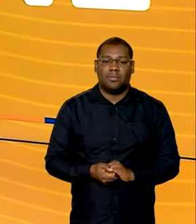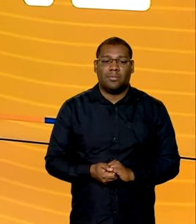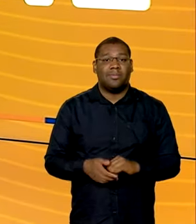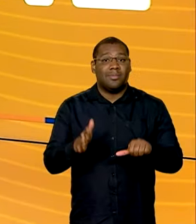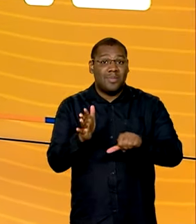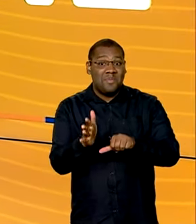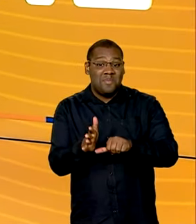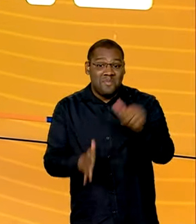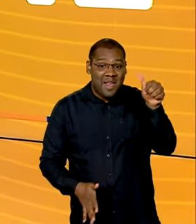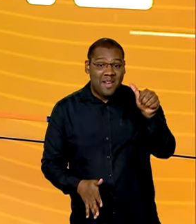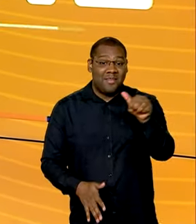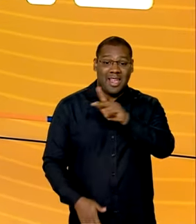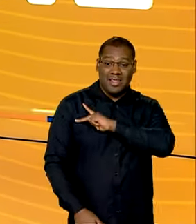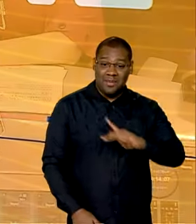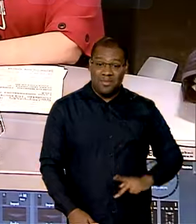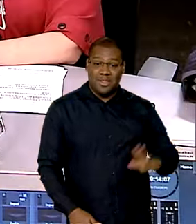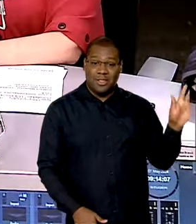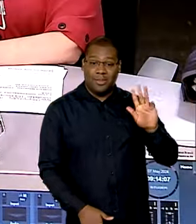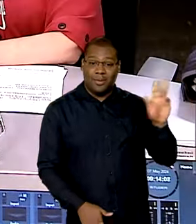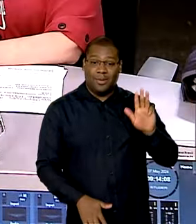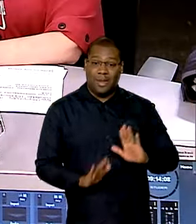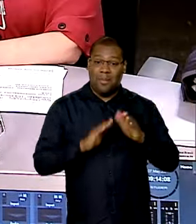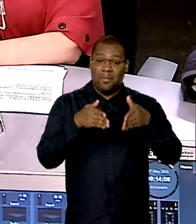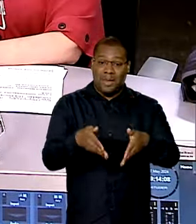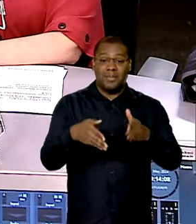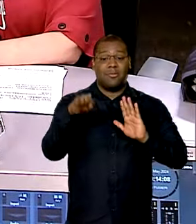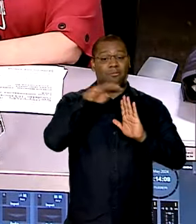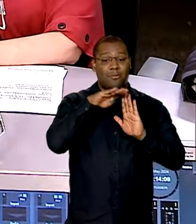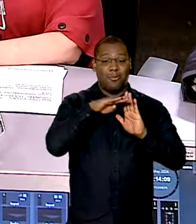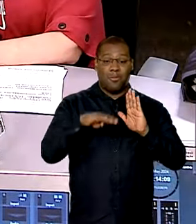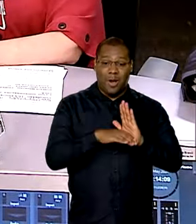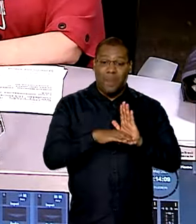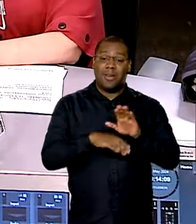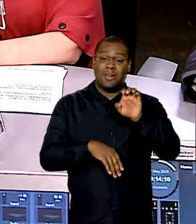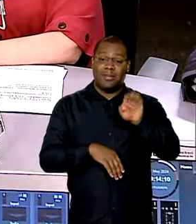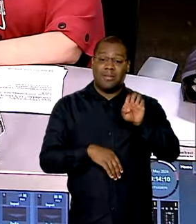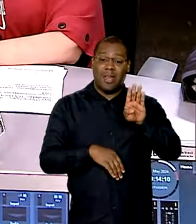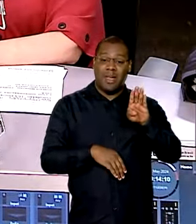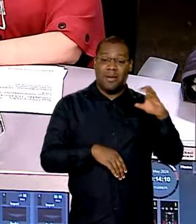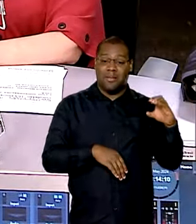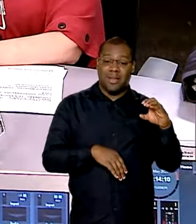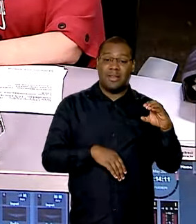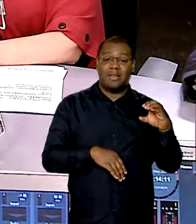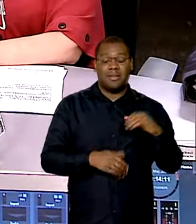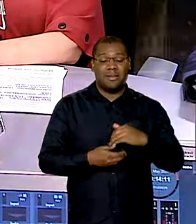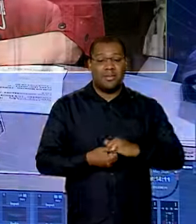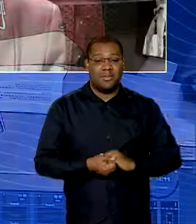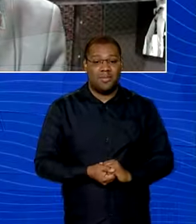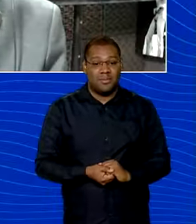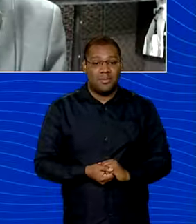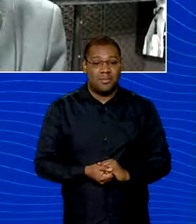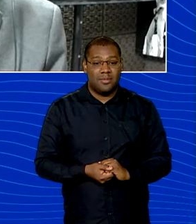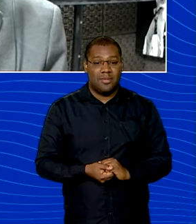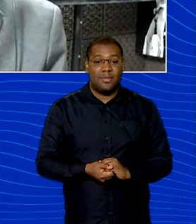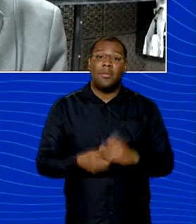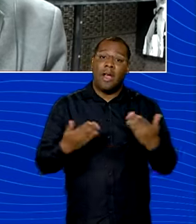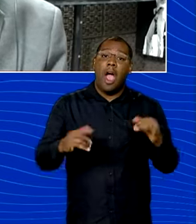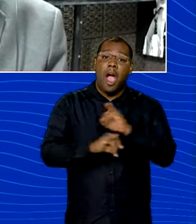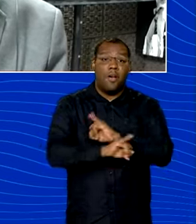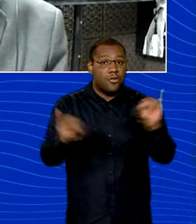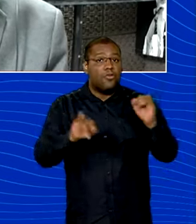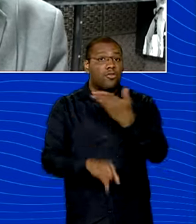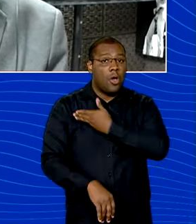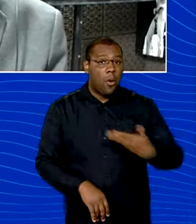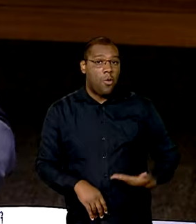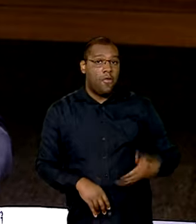Pela primeira vez, presidente Lula participa de um programa na empresa Brasil de Comunicação, garante que o governo